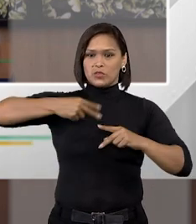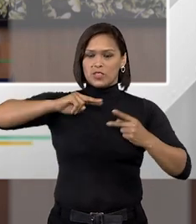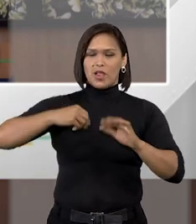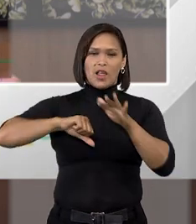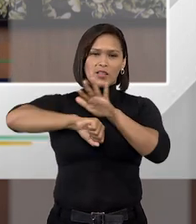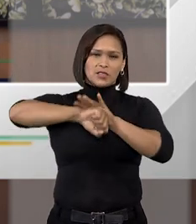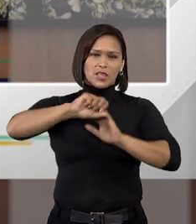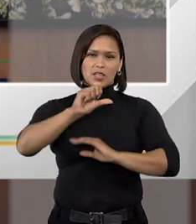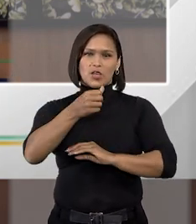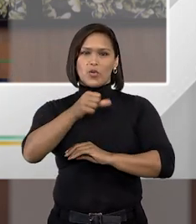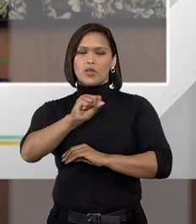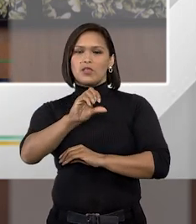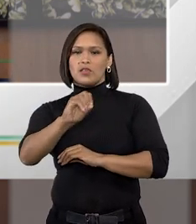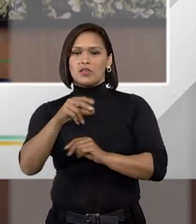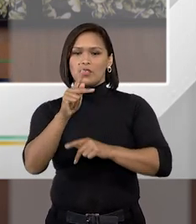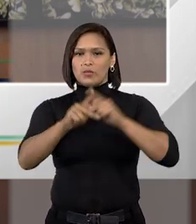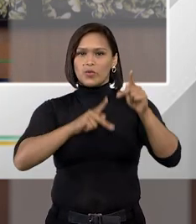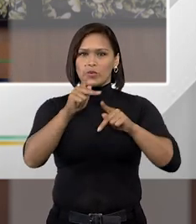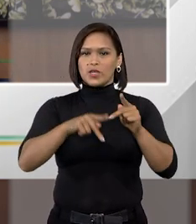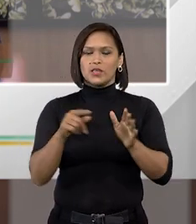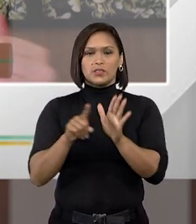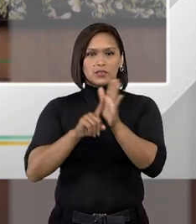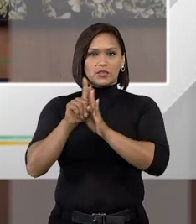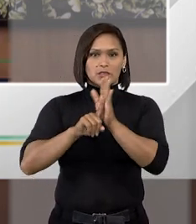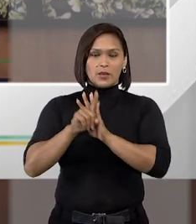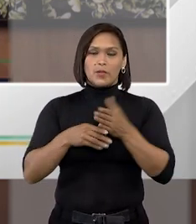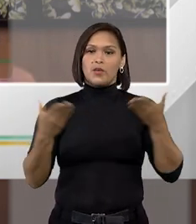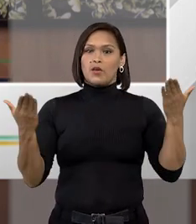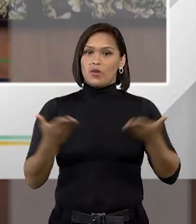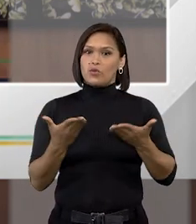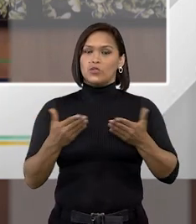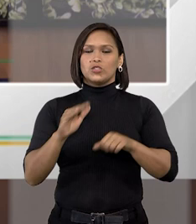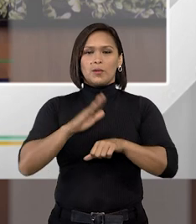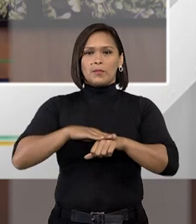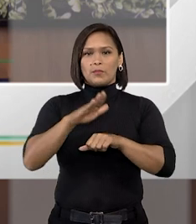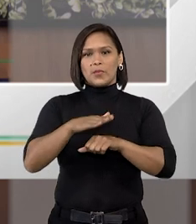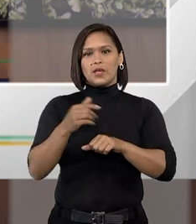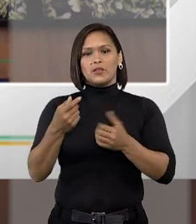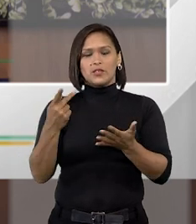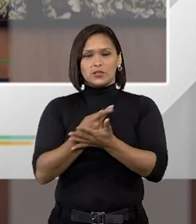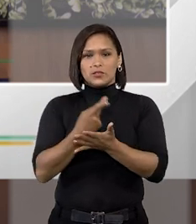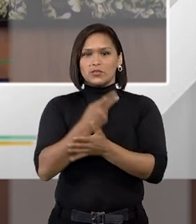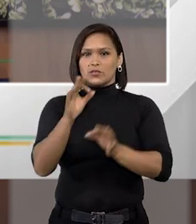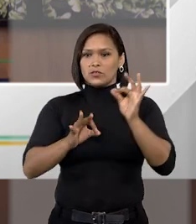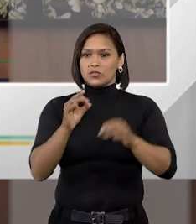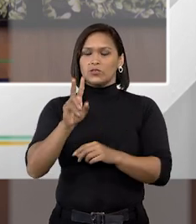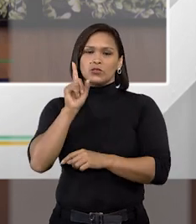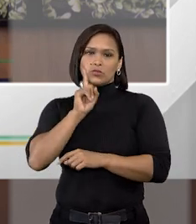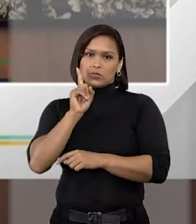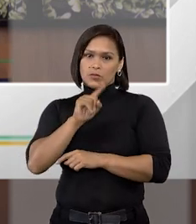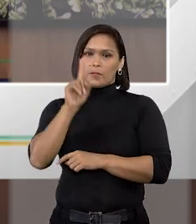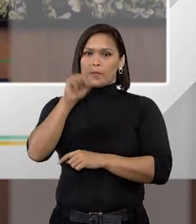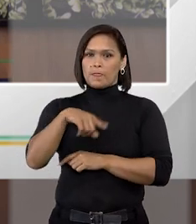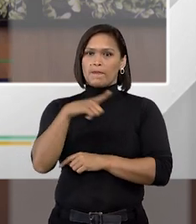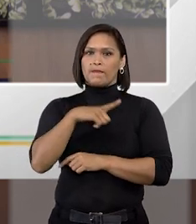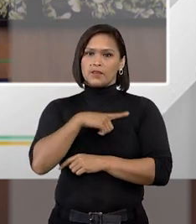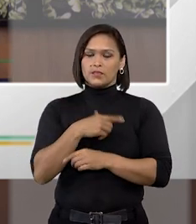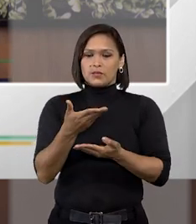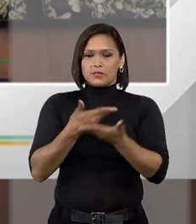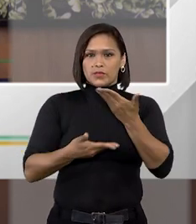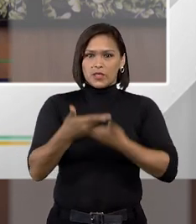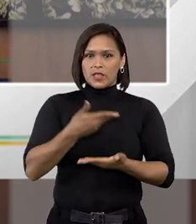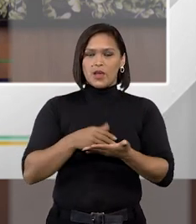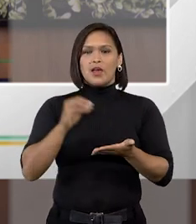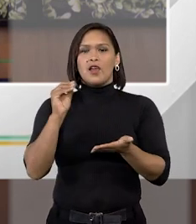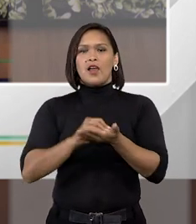daquela de 80 quando se populariza esse tipo de exame hoje a maioria dos casos de erro judiciário lá nos Estados Unidos eles são relacionados